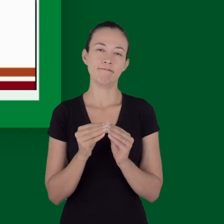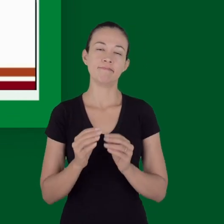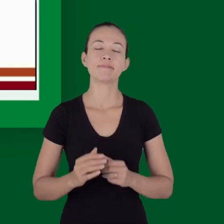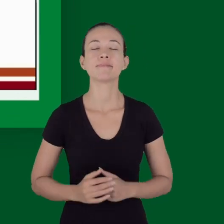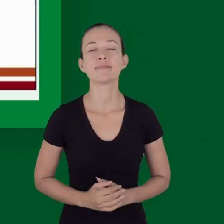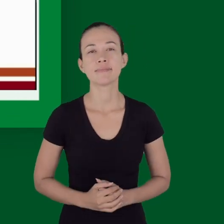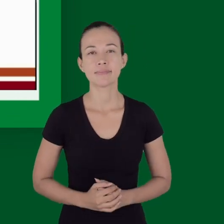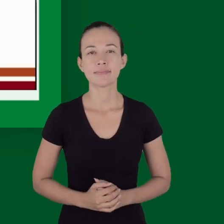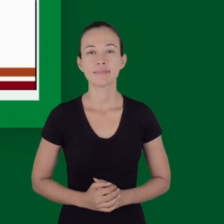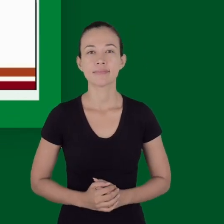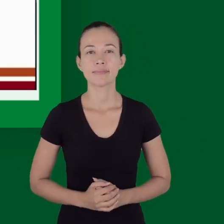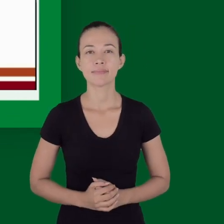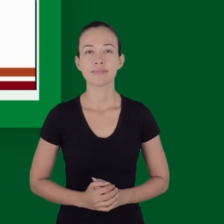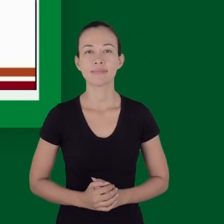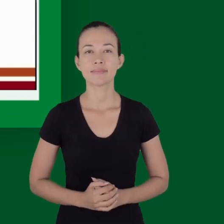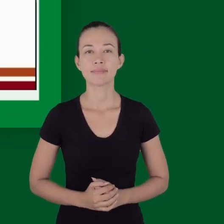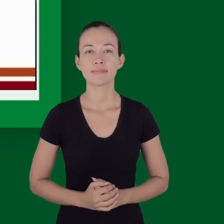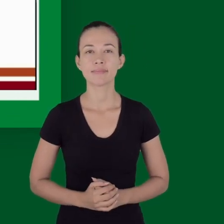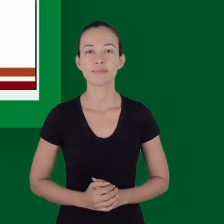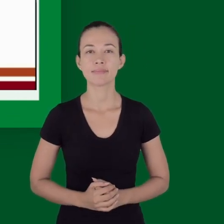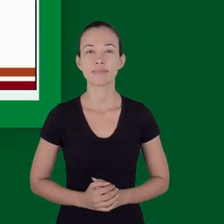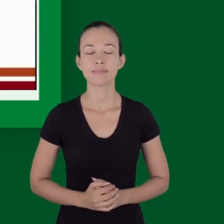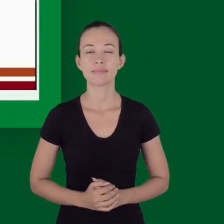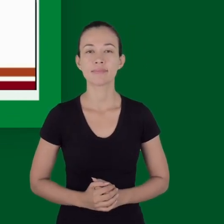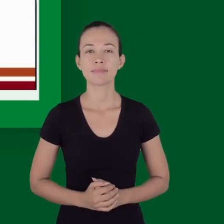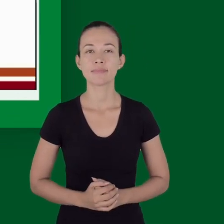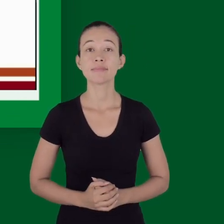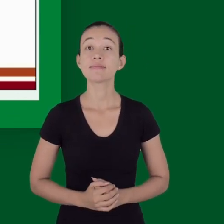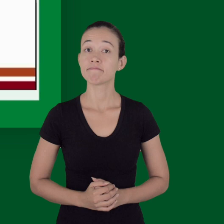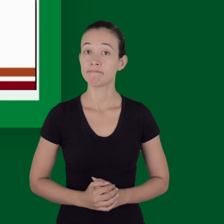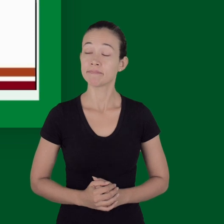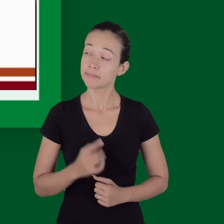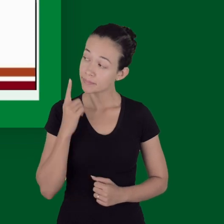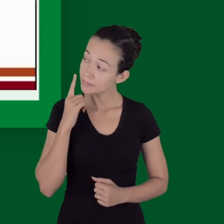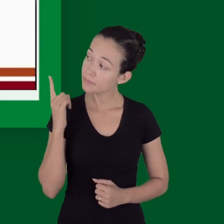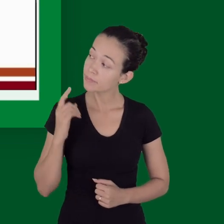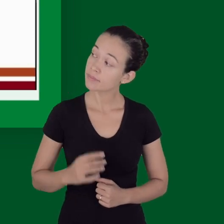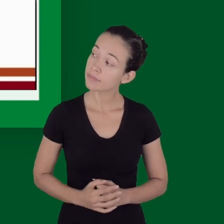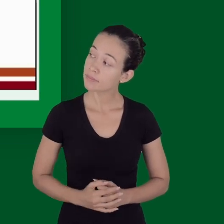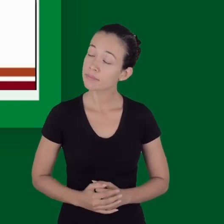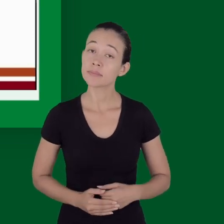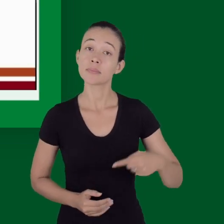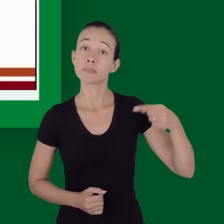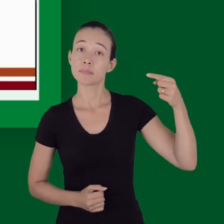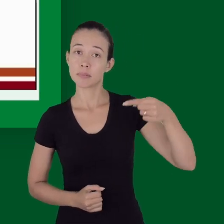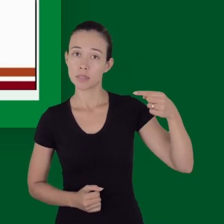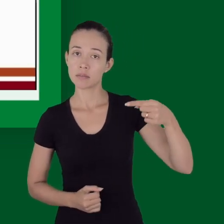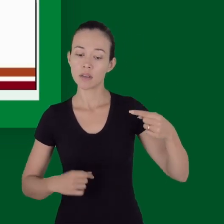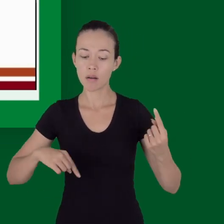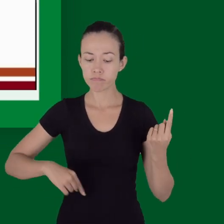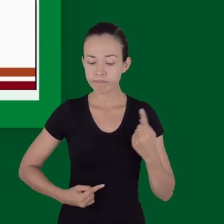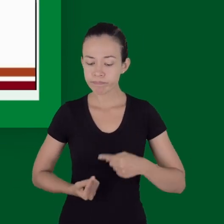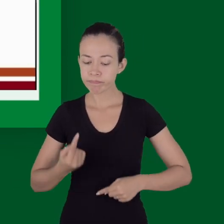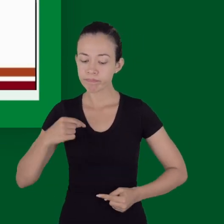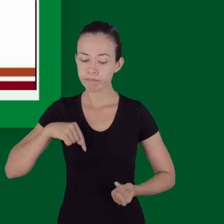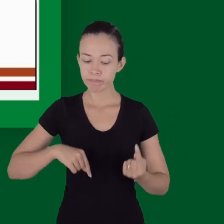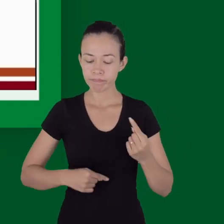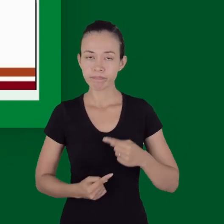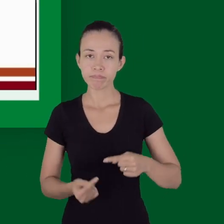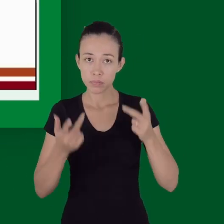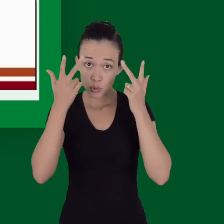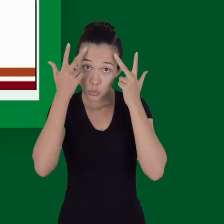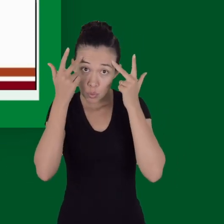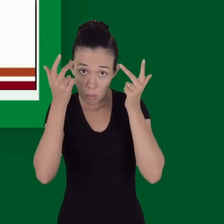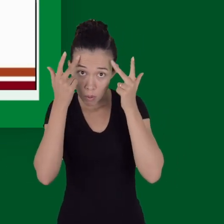mas para a gente resumir tudo o que a gente conversou até agora. Então, na classe 1, os parâmetros hemodinâmicos são normais.